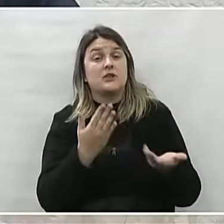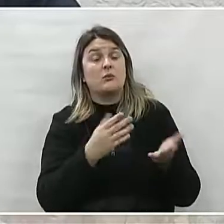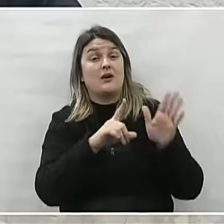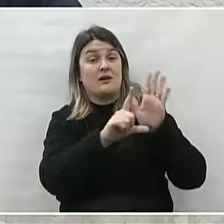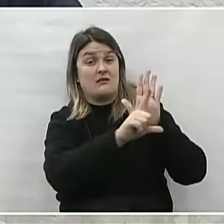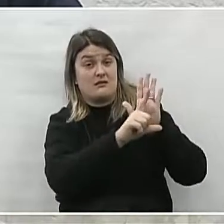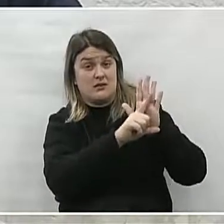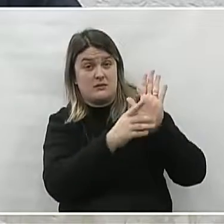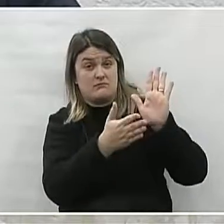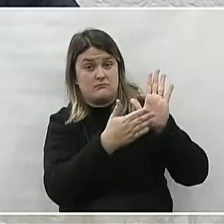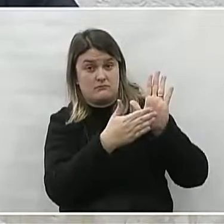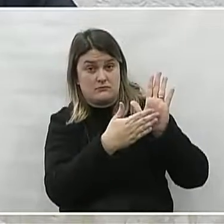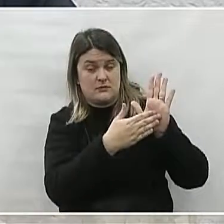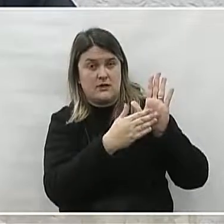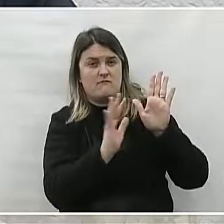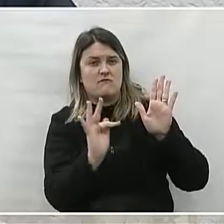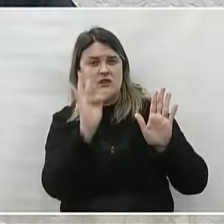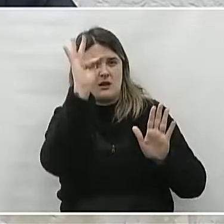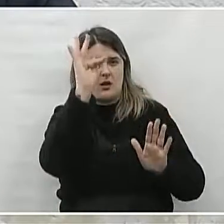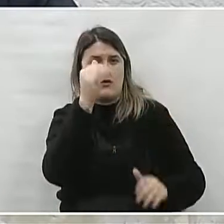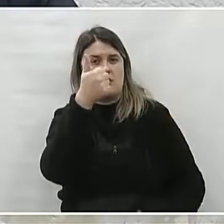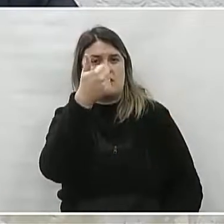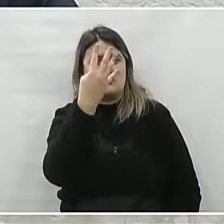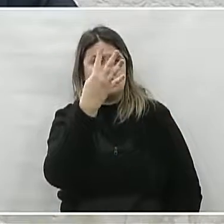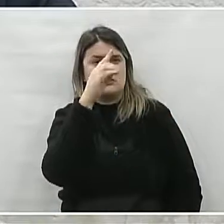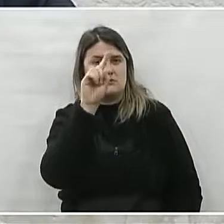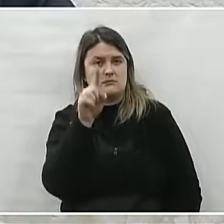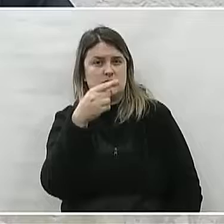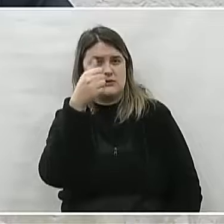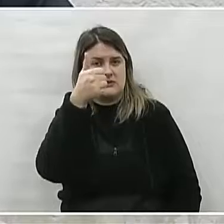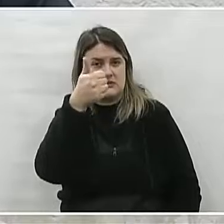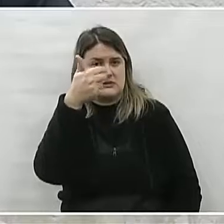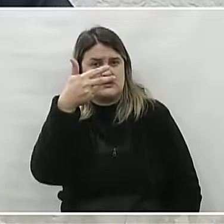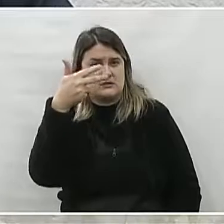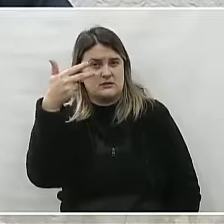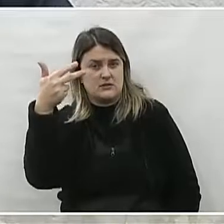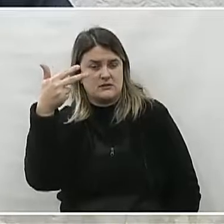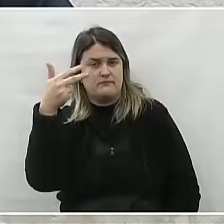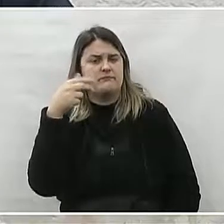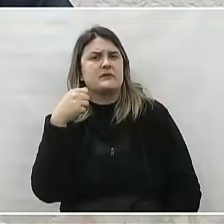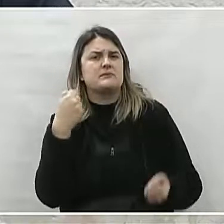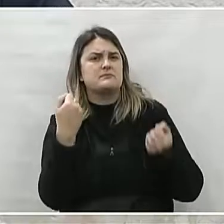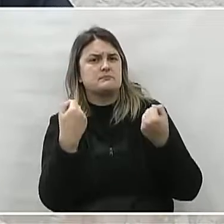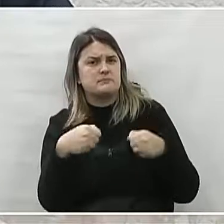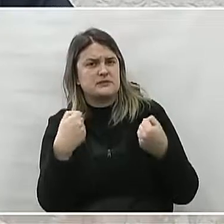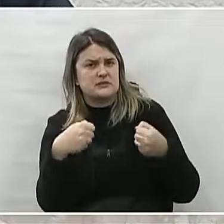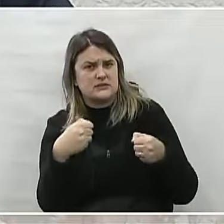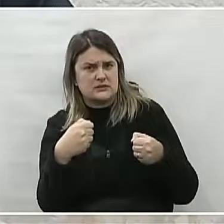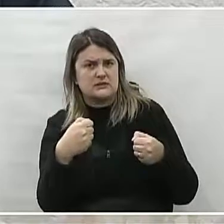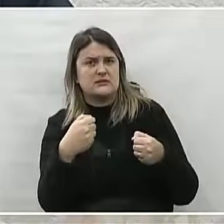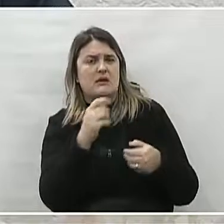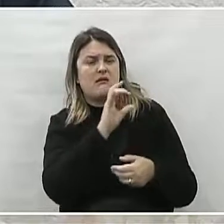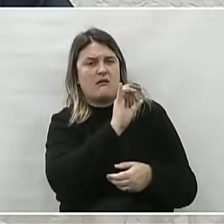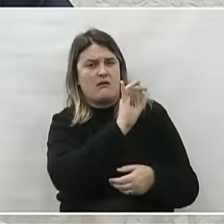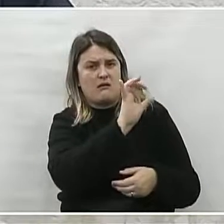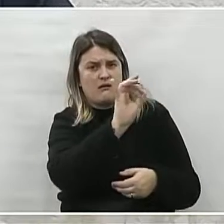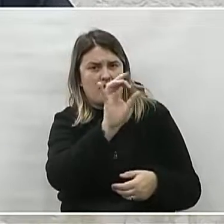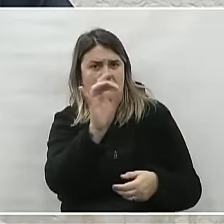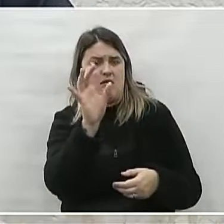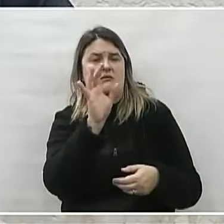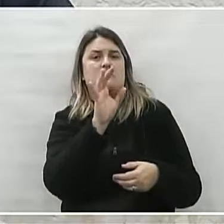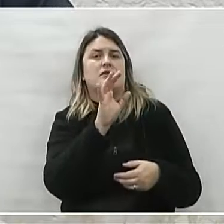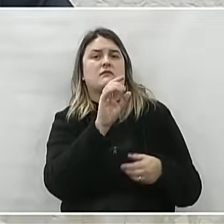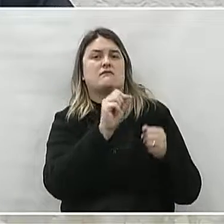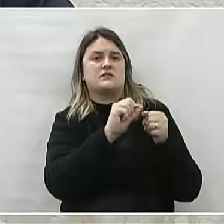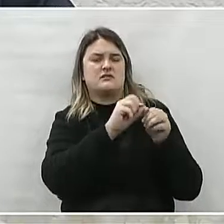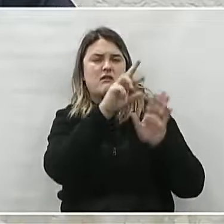da Lei Federal nº 14.133, se faz necessária por parte de cada ente